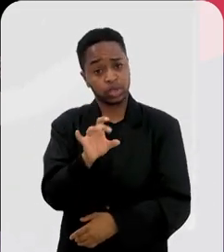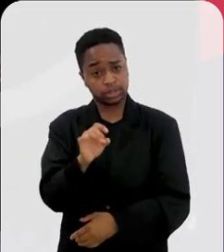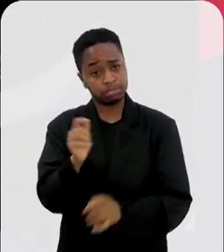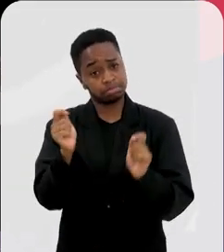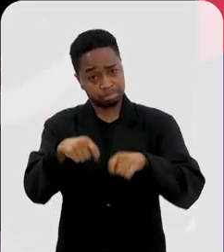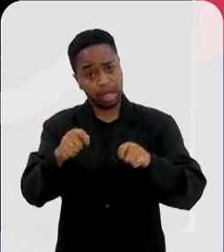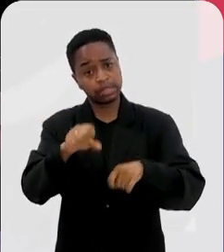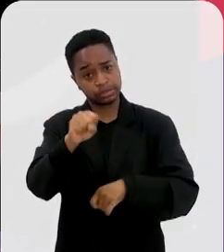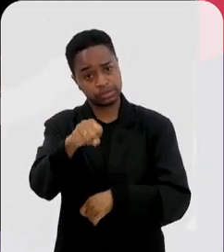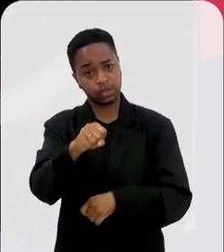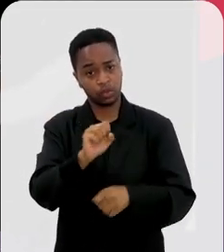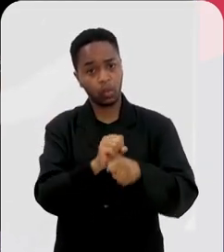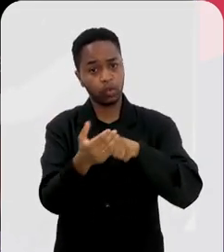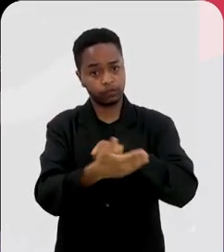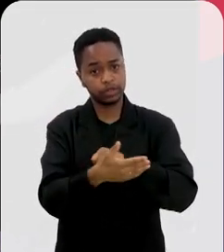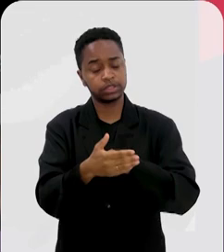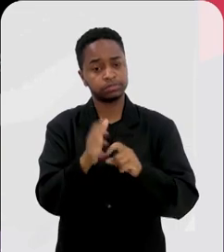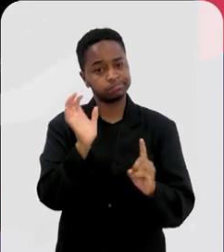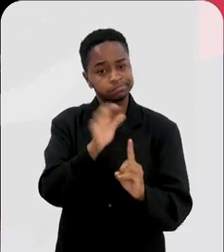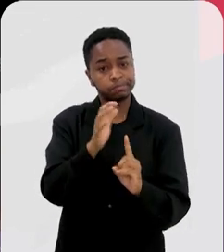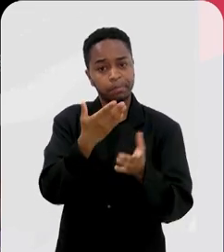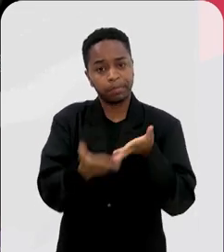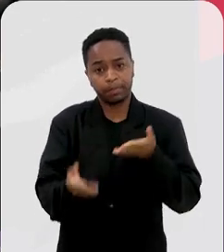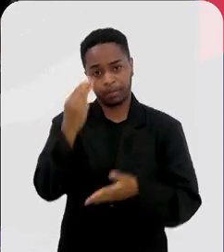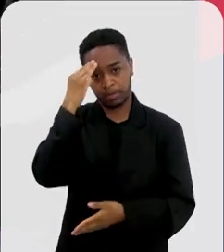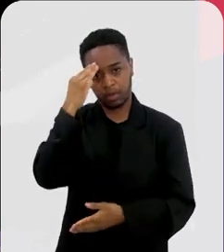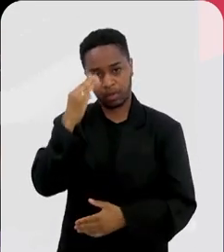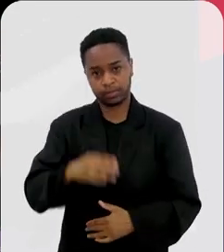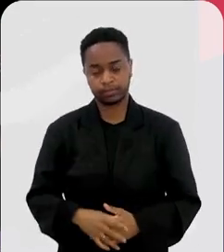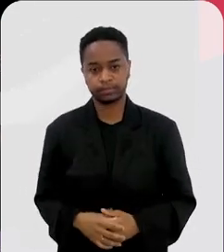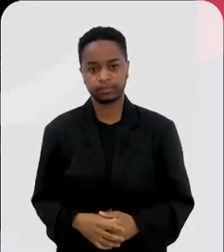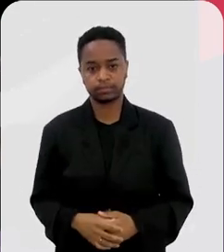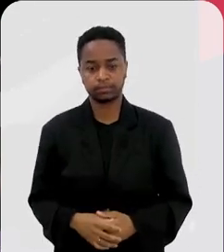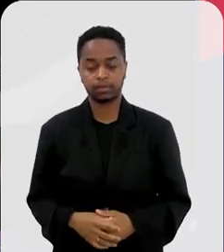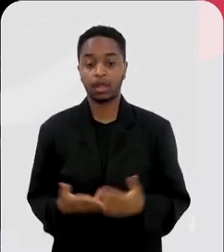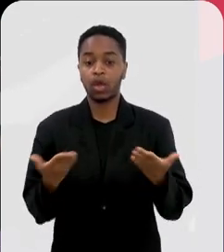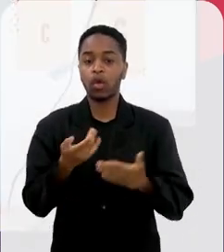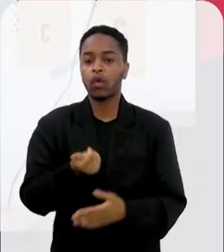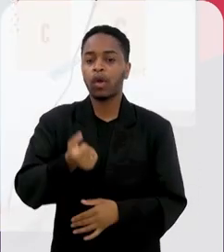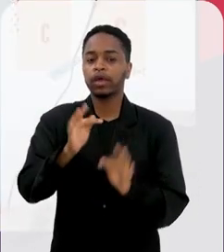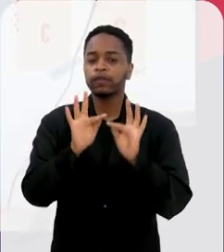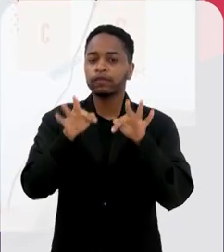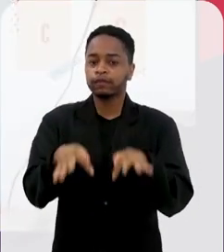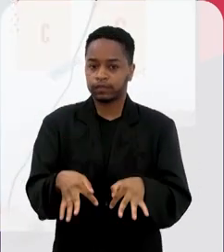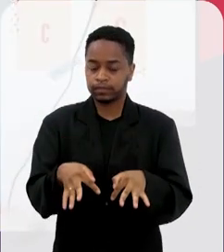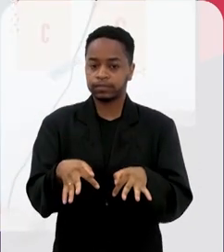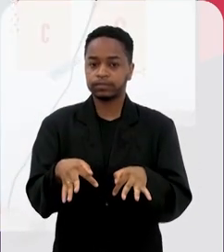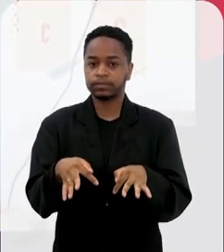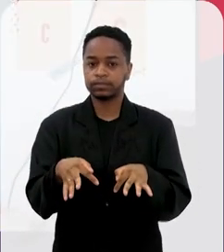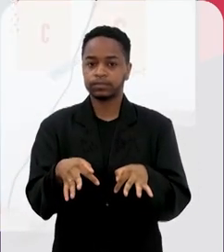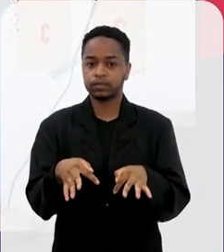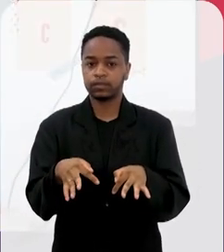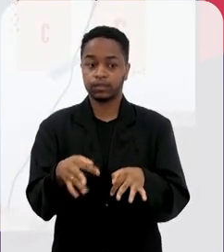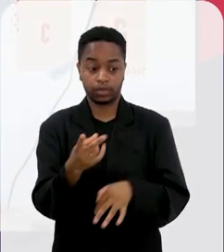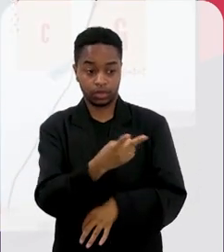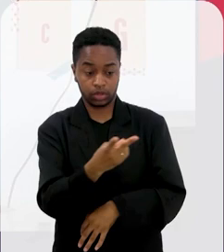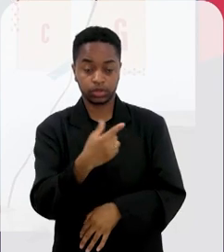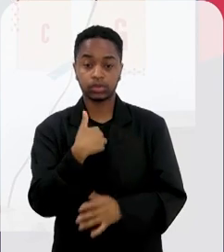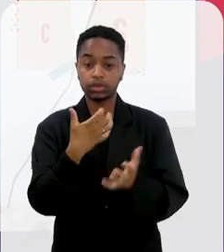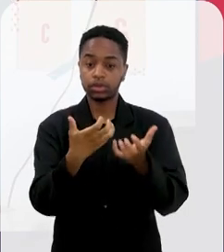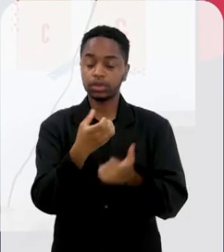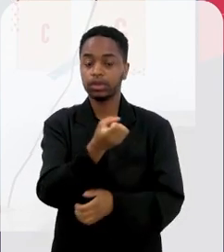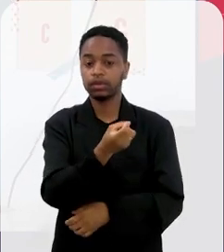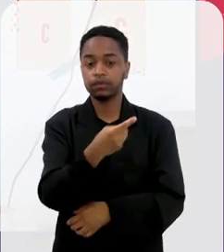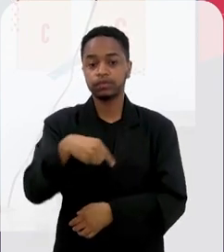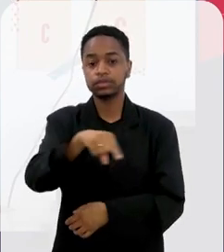sozinho, o vírus é capaz de induzir um quadro de perda de memória. Só para a gente terminar, Sionisa e Cláudia,